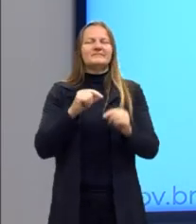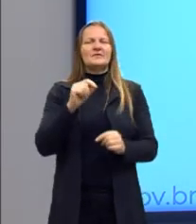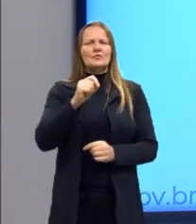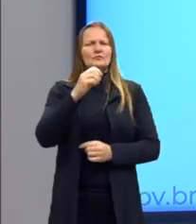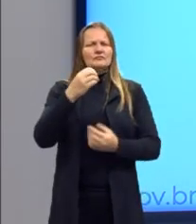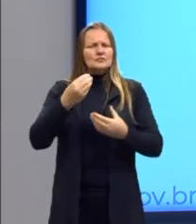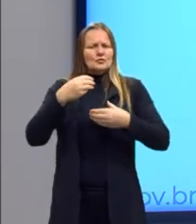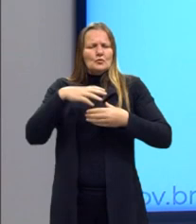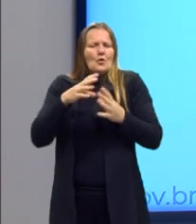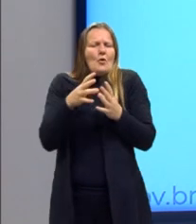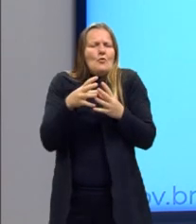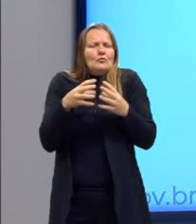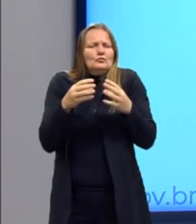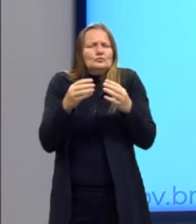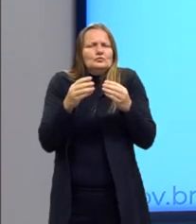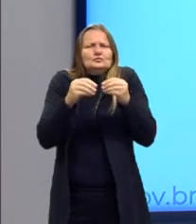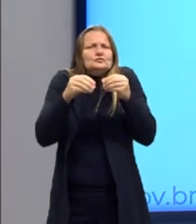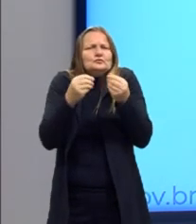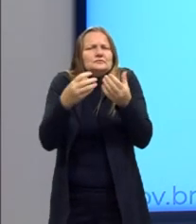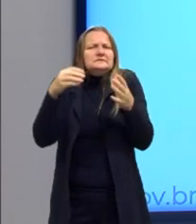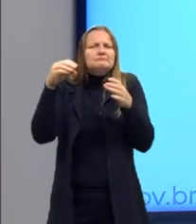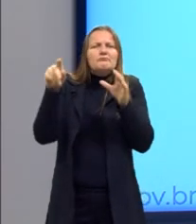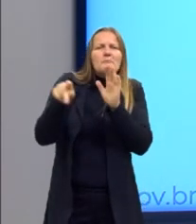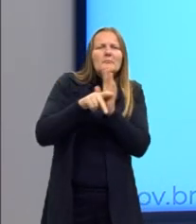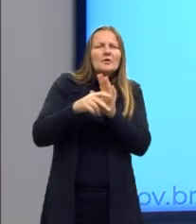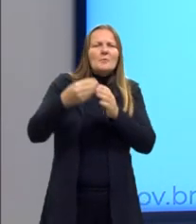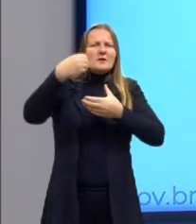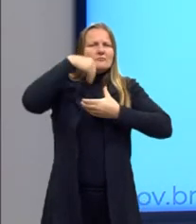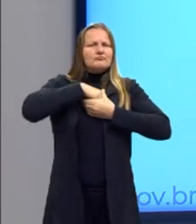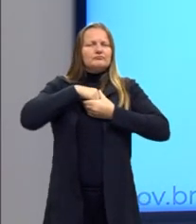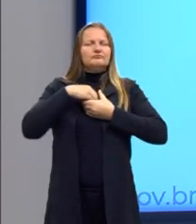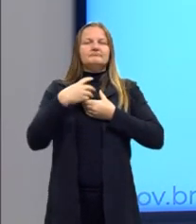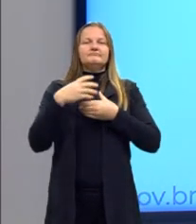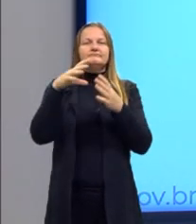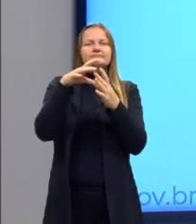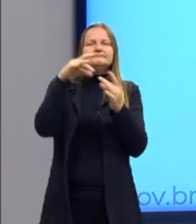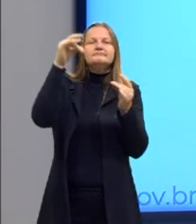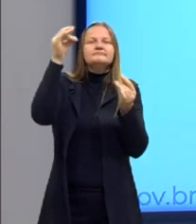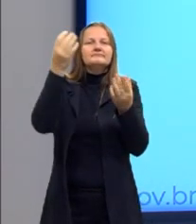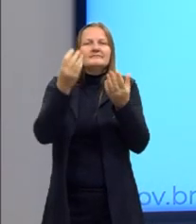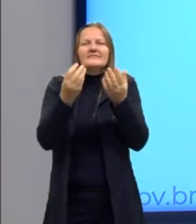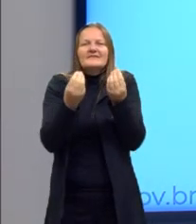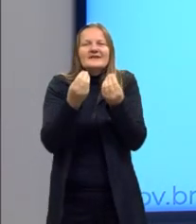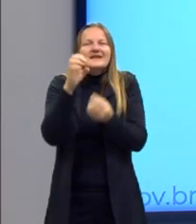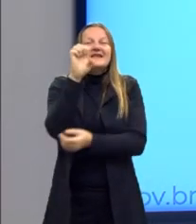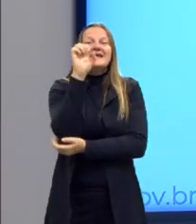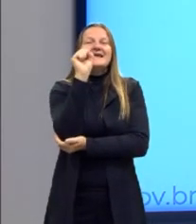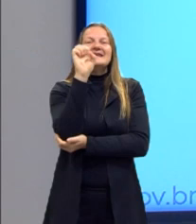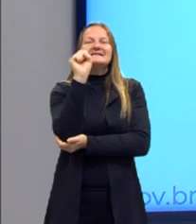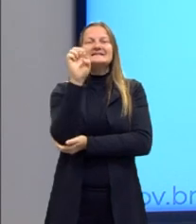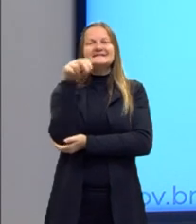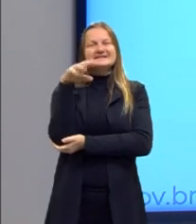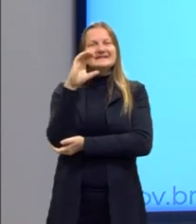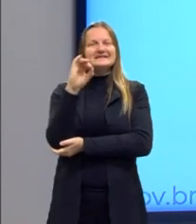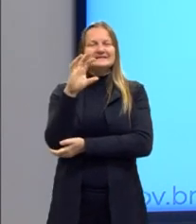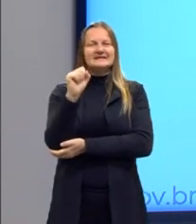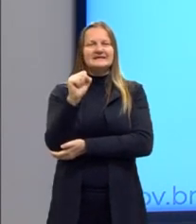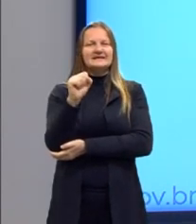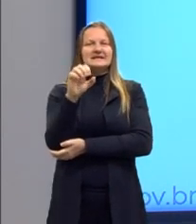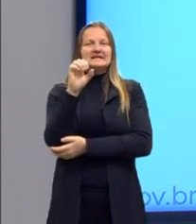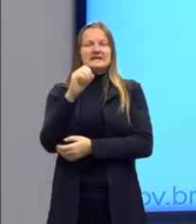busquemos esse estudo, essa busca realmente pelo ser, o que é o ser.